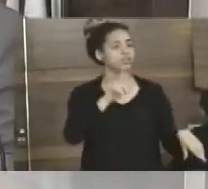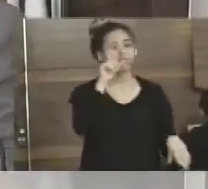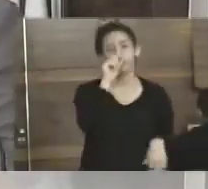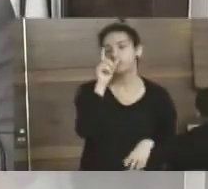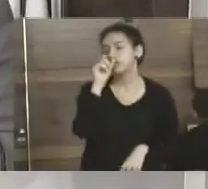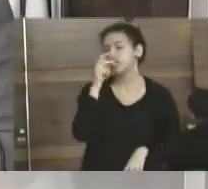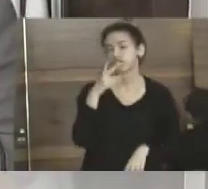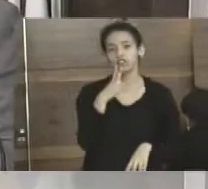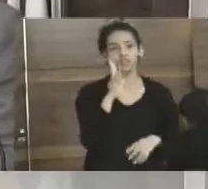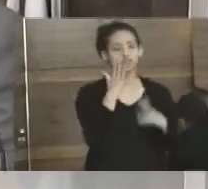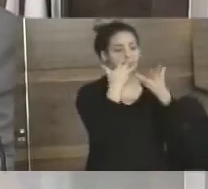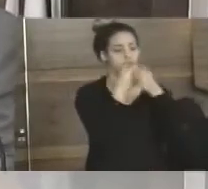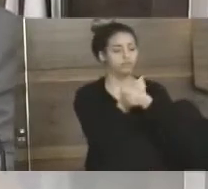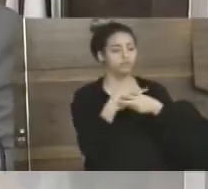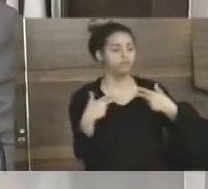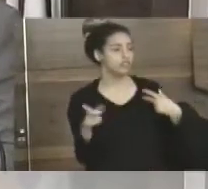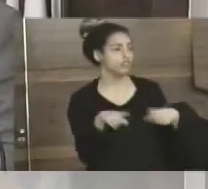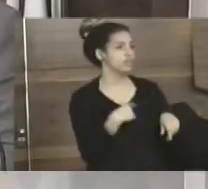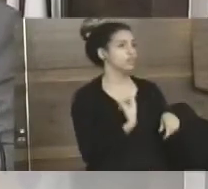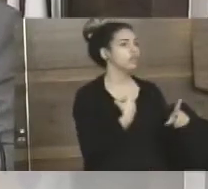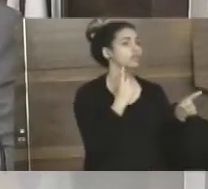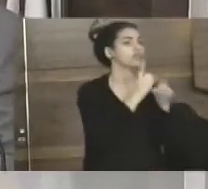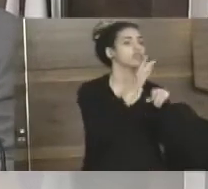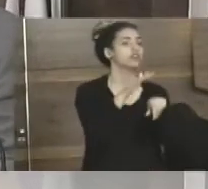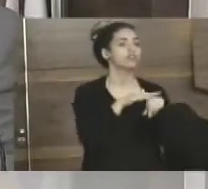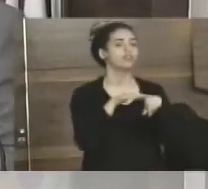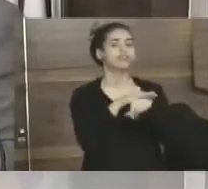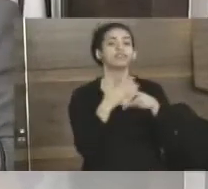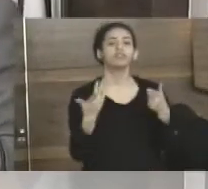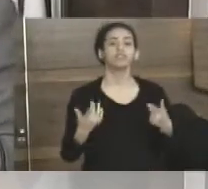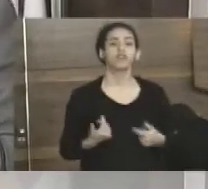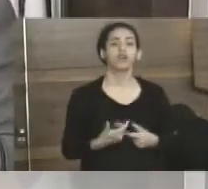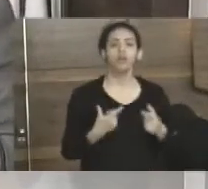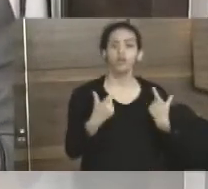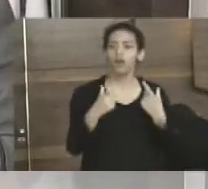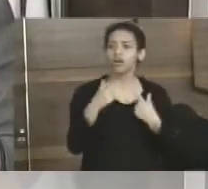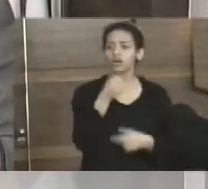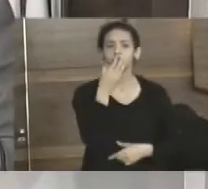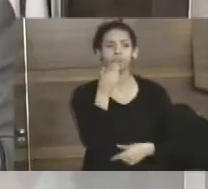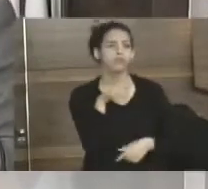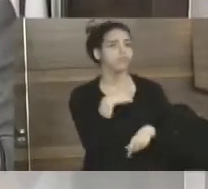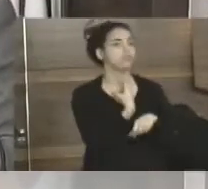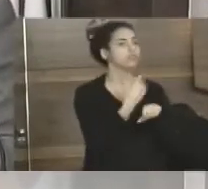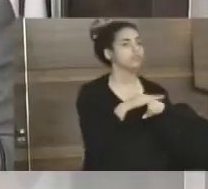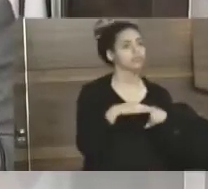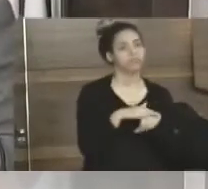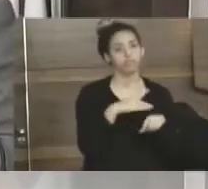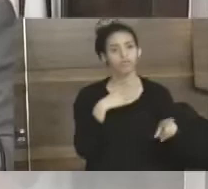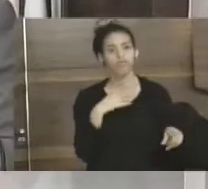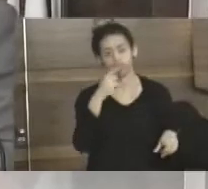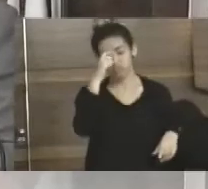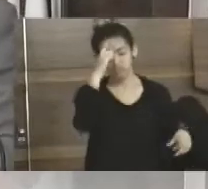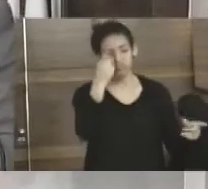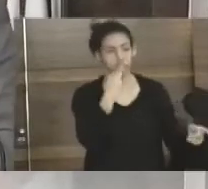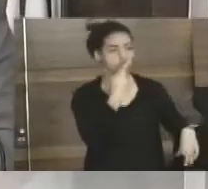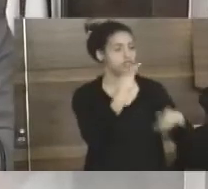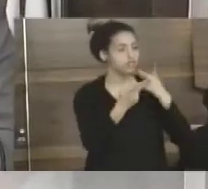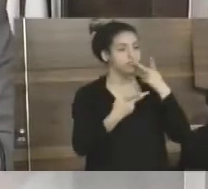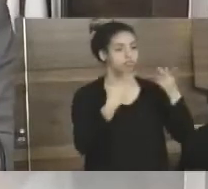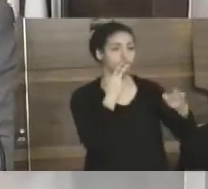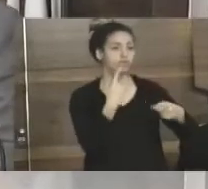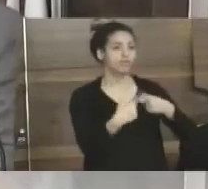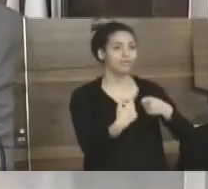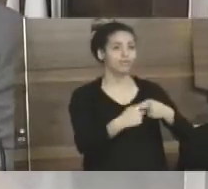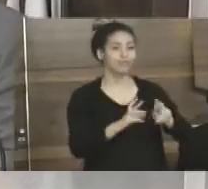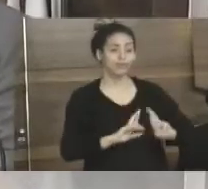nos assistindo, a gente bater um papo, dividir ideias. E ali, sim, de repente, era um lugar para a gente dividir ideias. Porque ali, diferente da